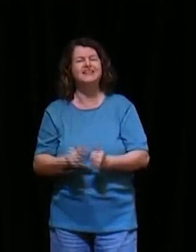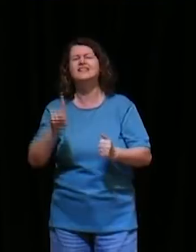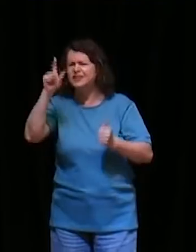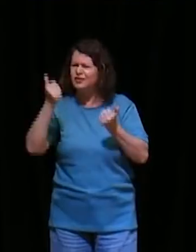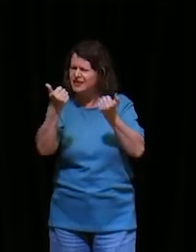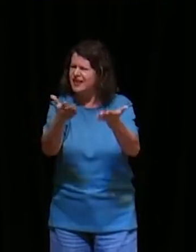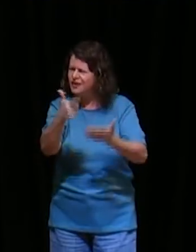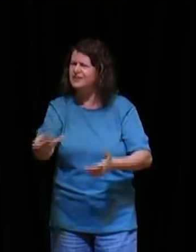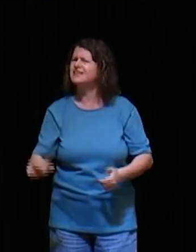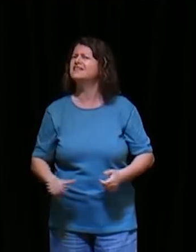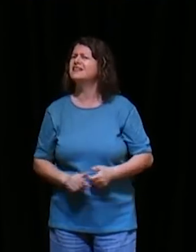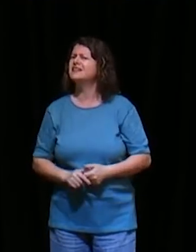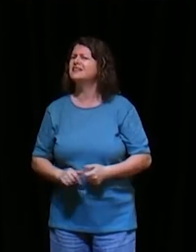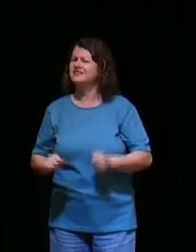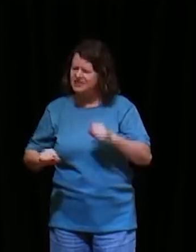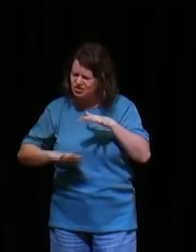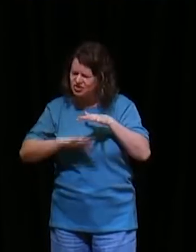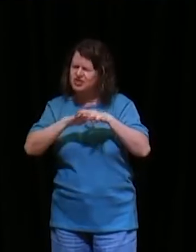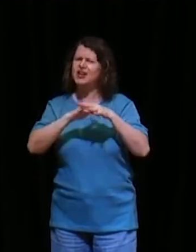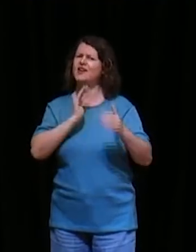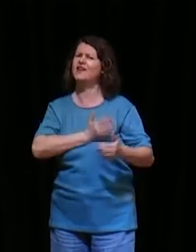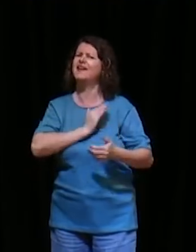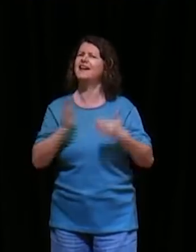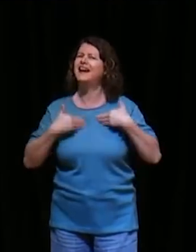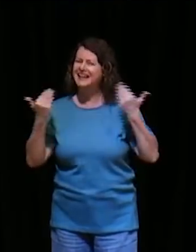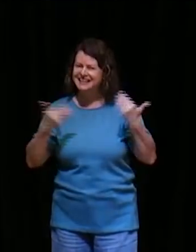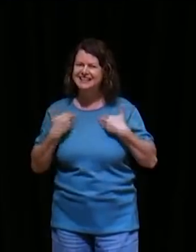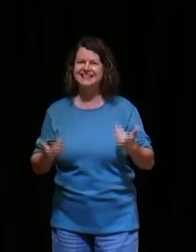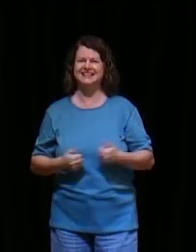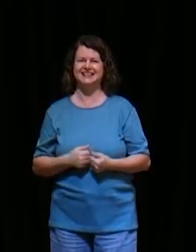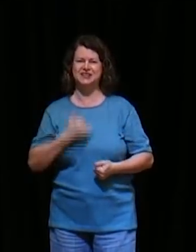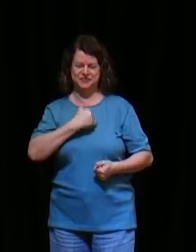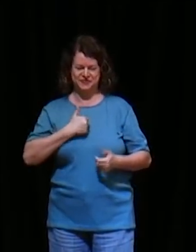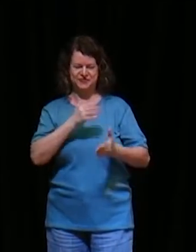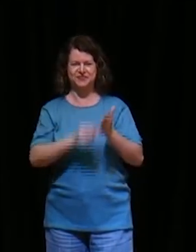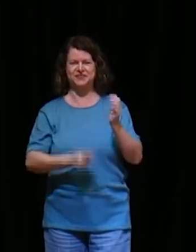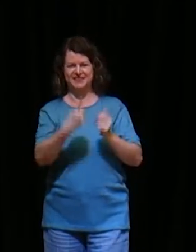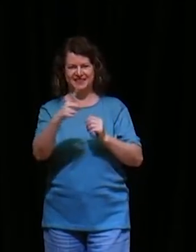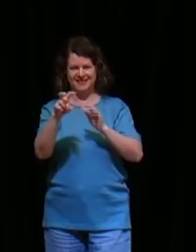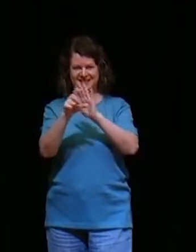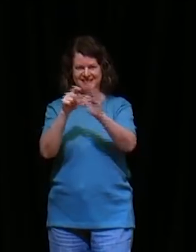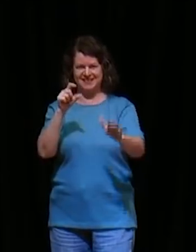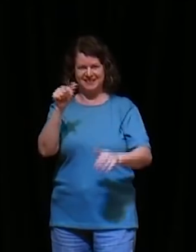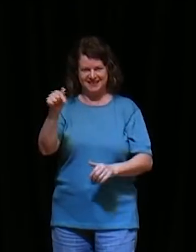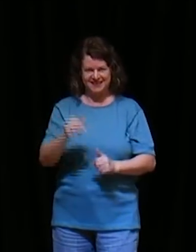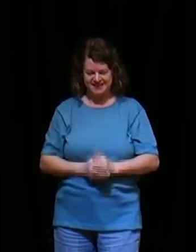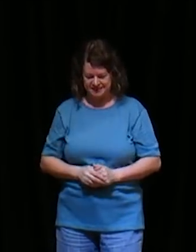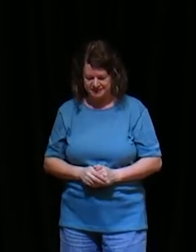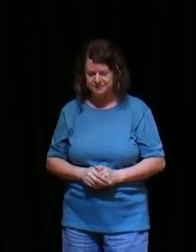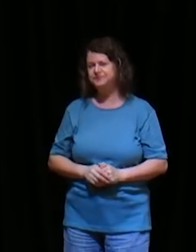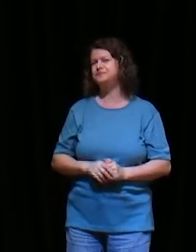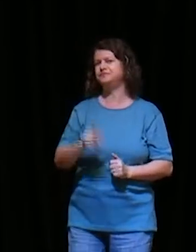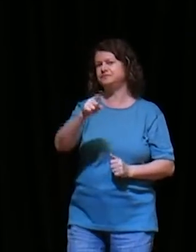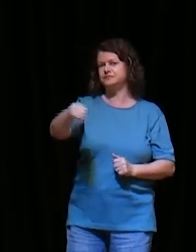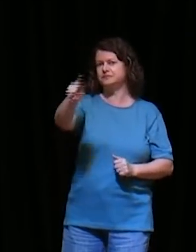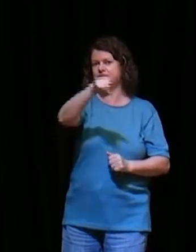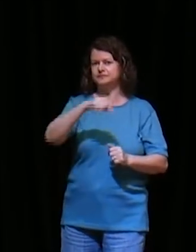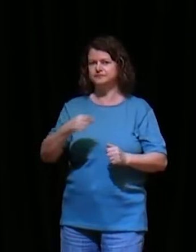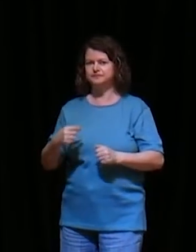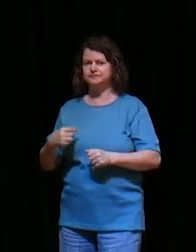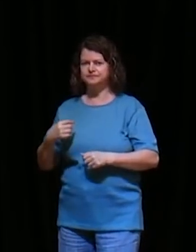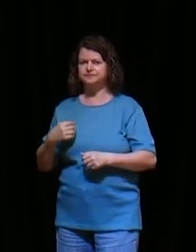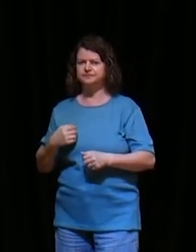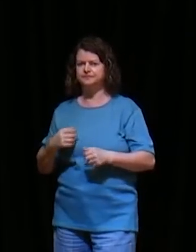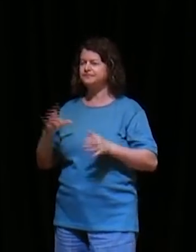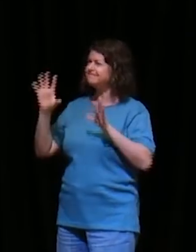ora porque Deus, vai encher tua vida de alegria, João 15, 7, se vocês permanecerem em mim, e as minhas palavras, permanecerem em